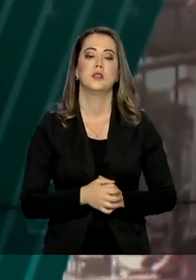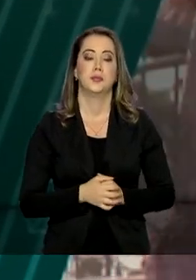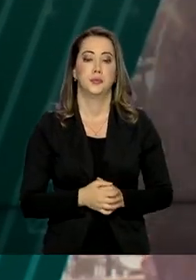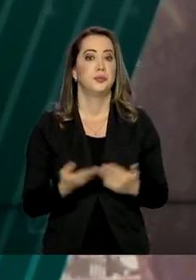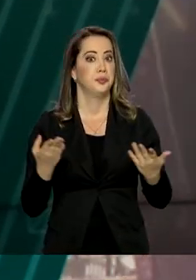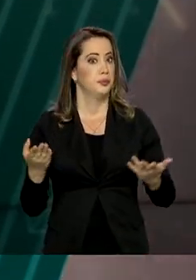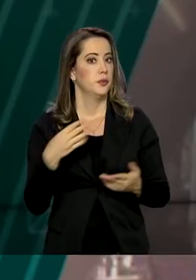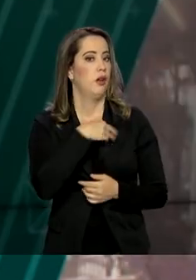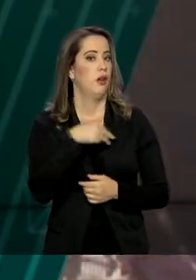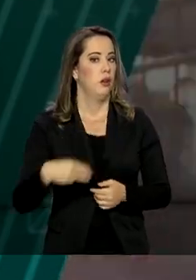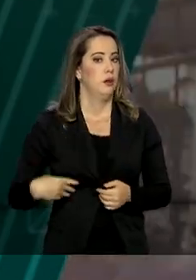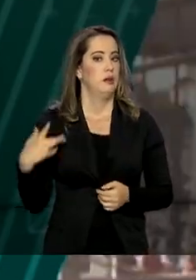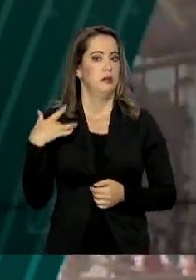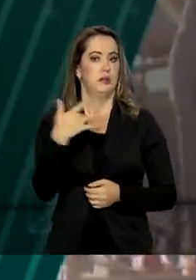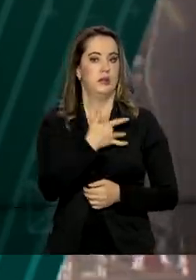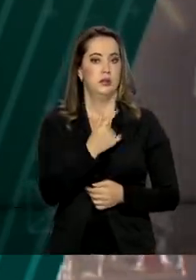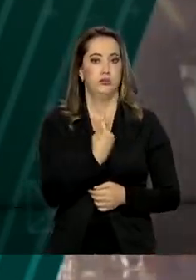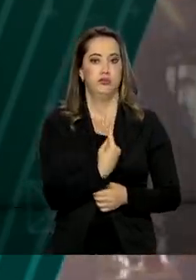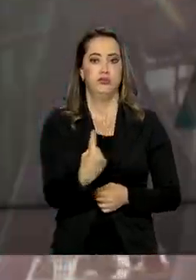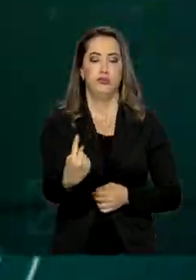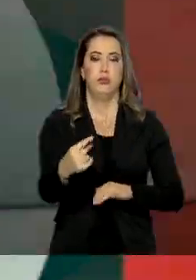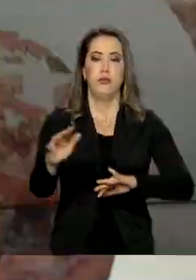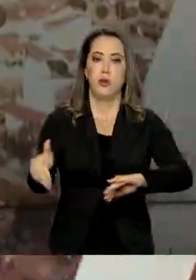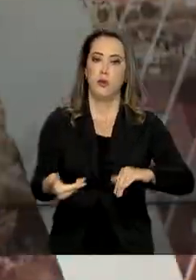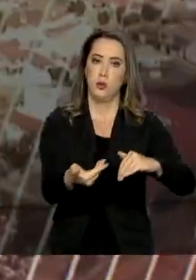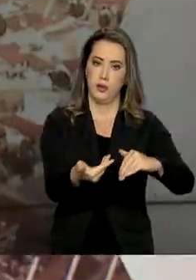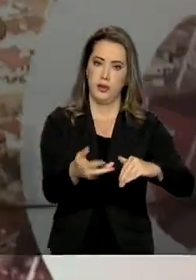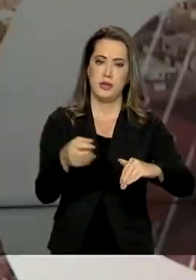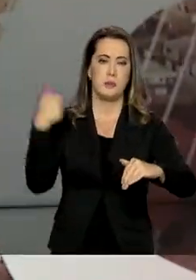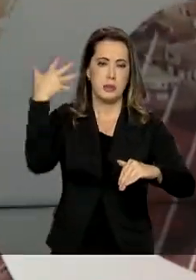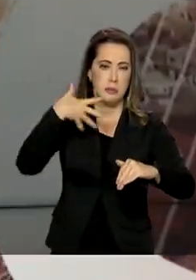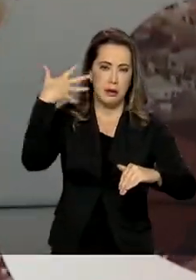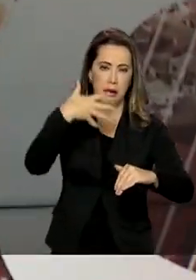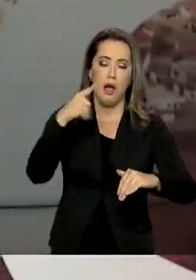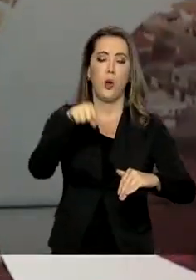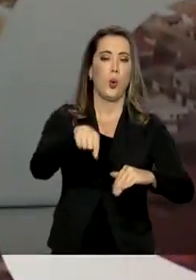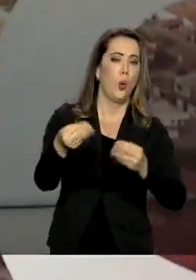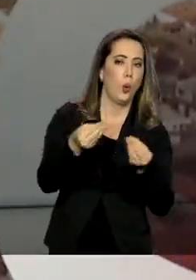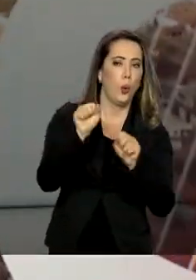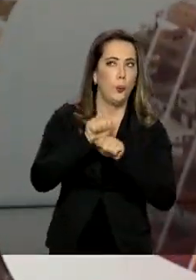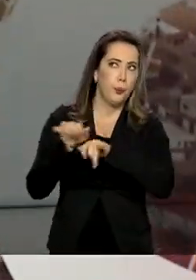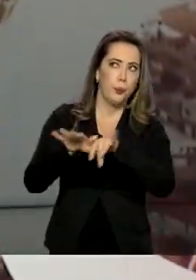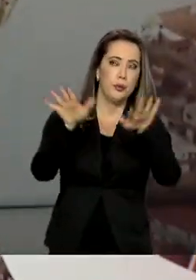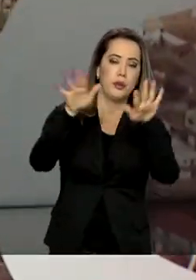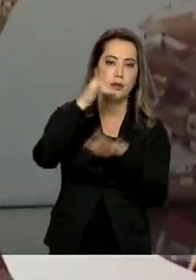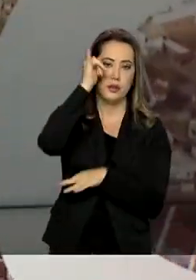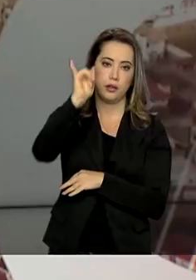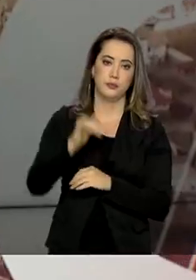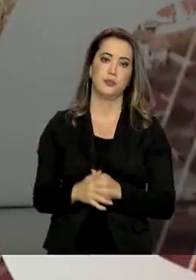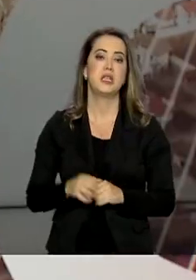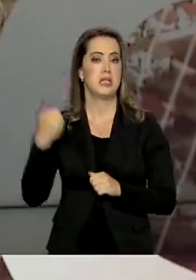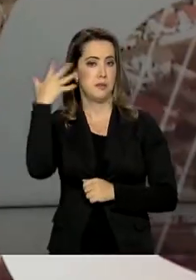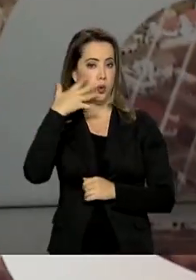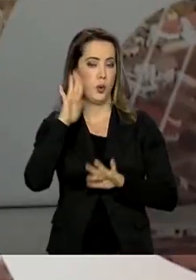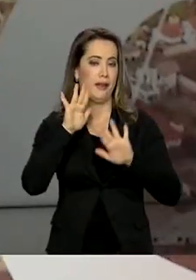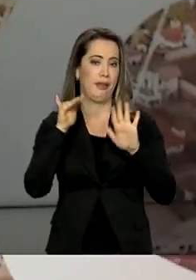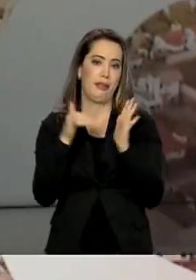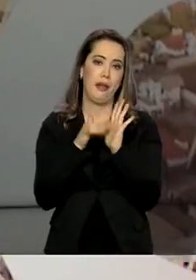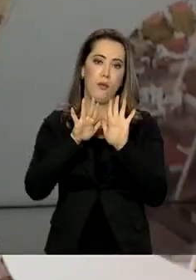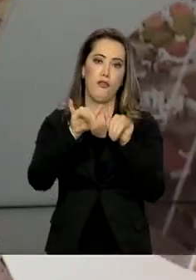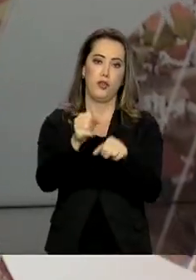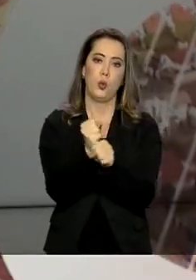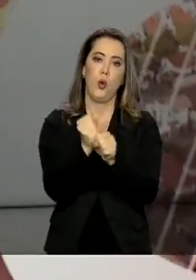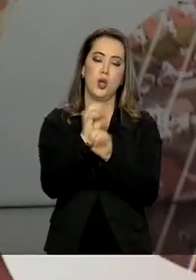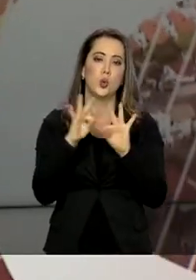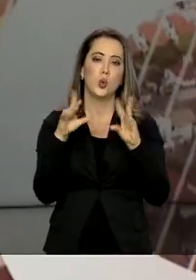ao Congresso para falar sobre o combate à pandemia. Eduardo Pazuello explicou que até o fim do ano, todo o público-alvo será vacinado.